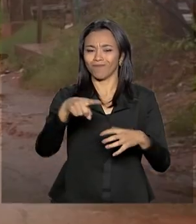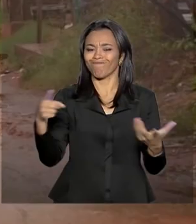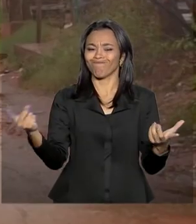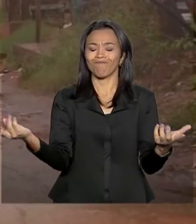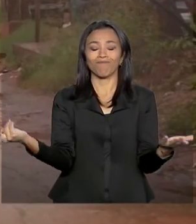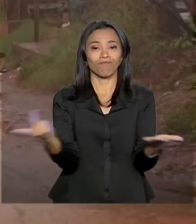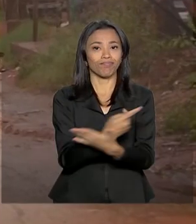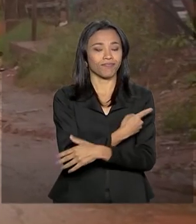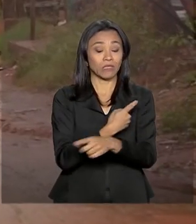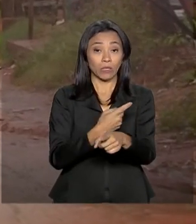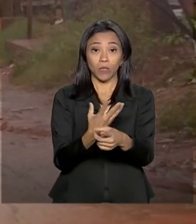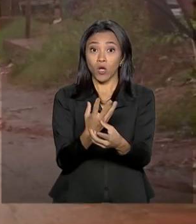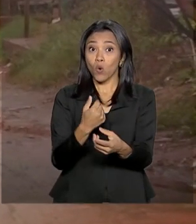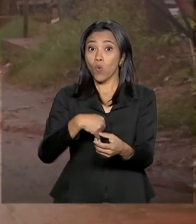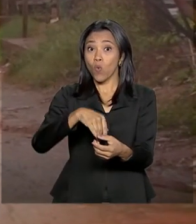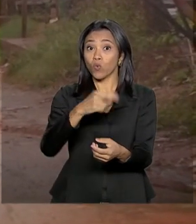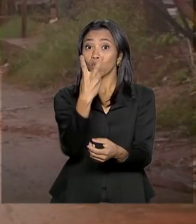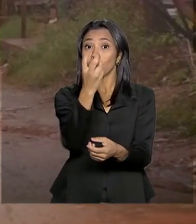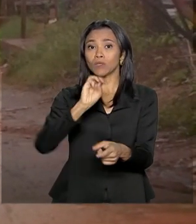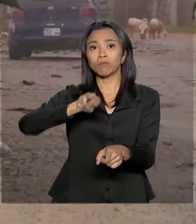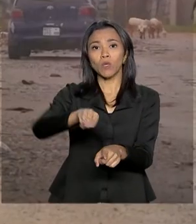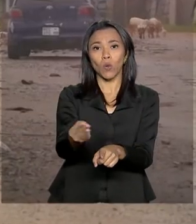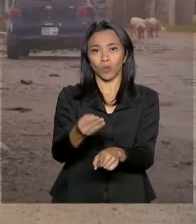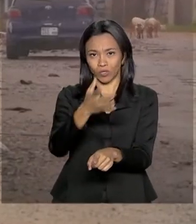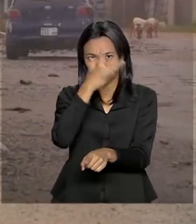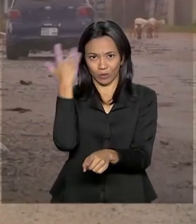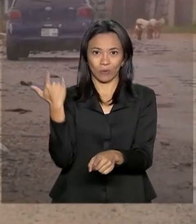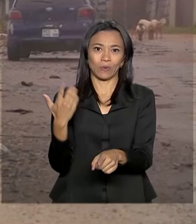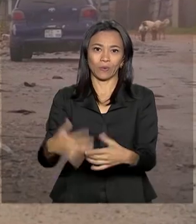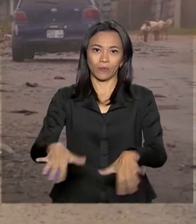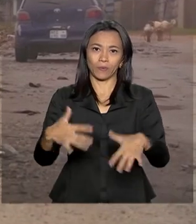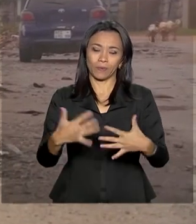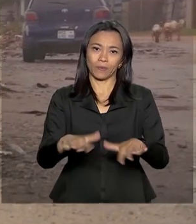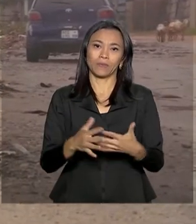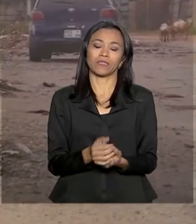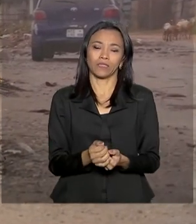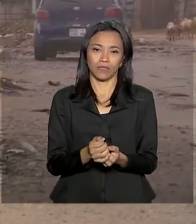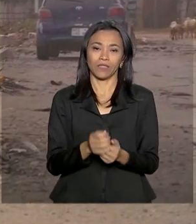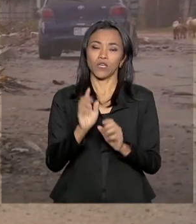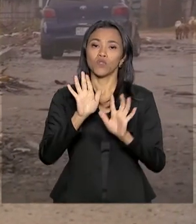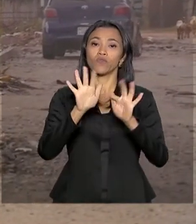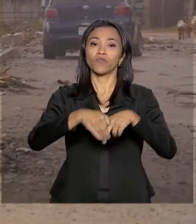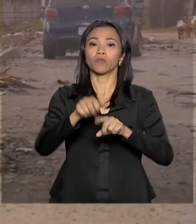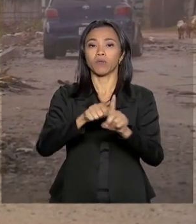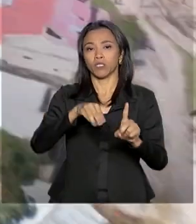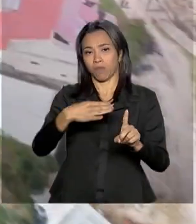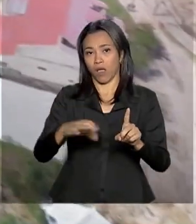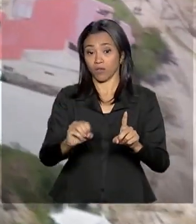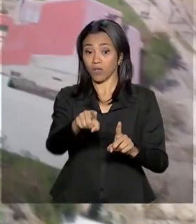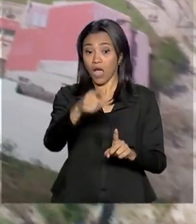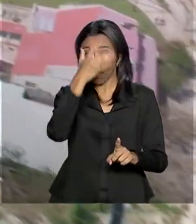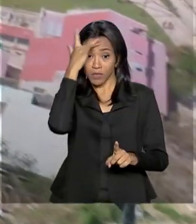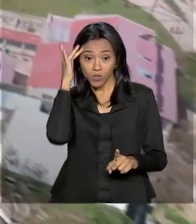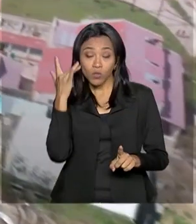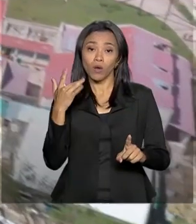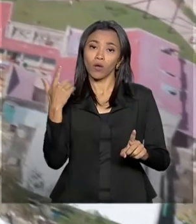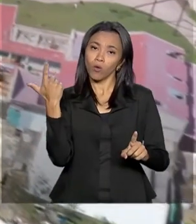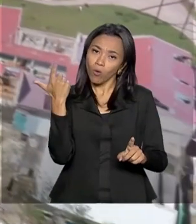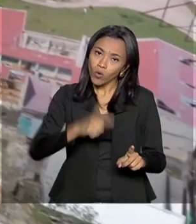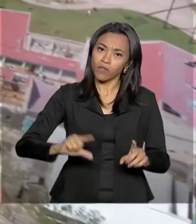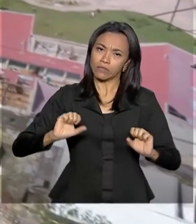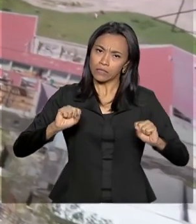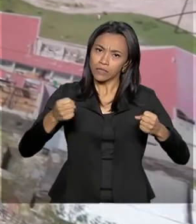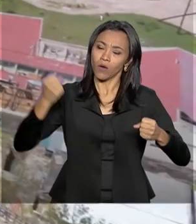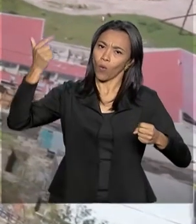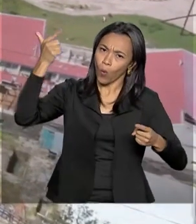atingiu quase 2 milhões de pessoas no final de março. Um mês depois, quando a população tentava se reerguer,